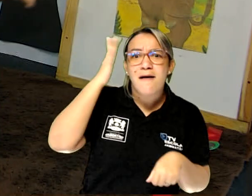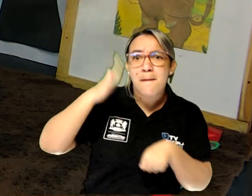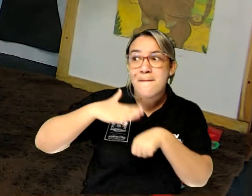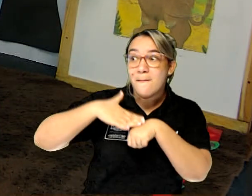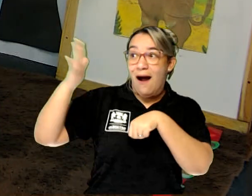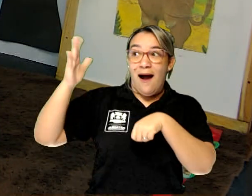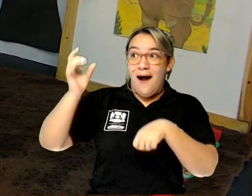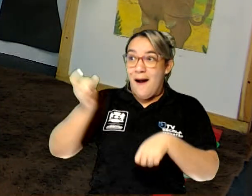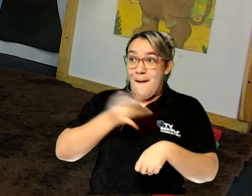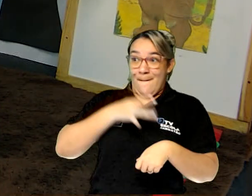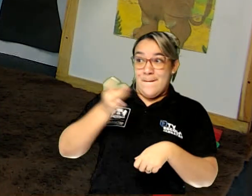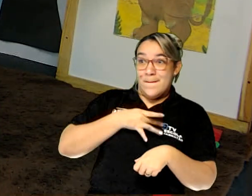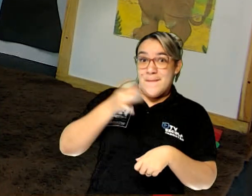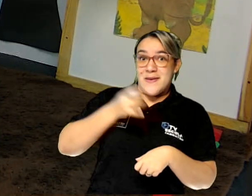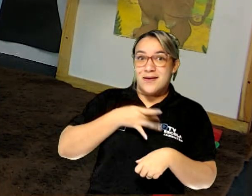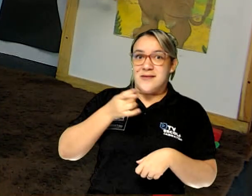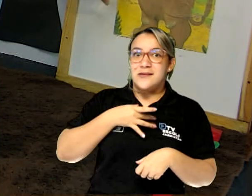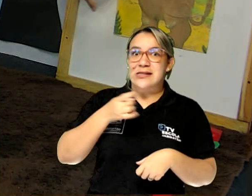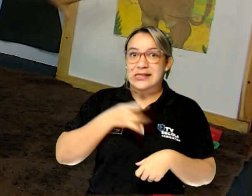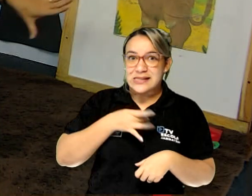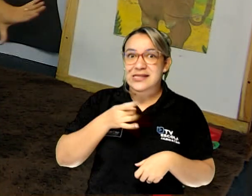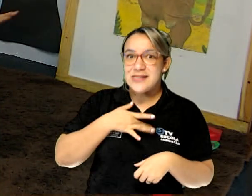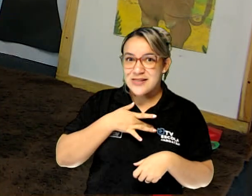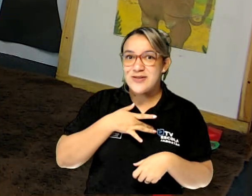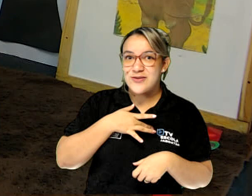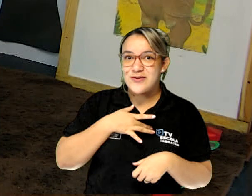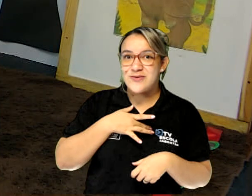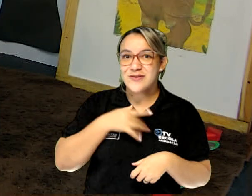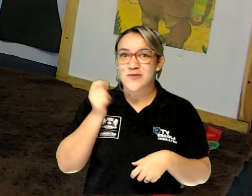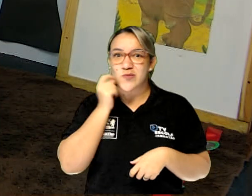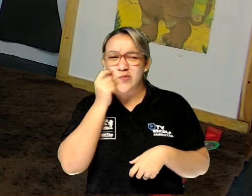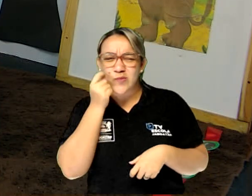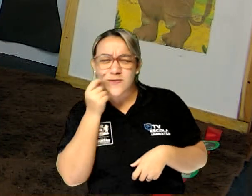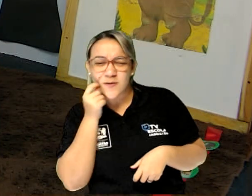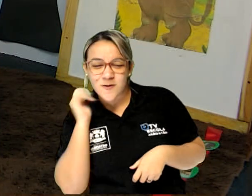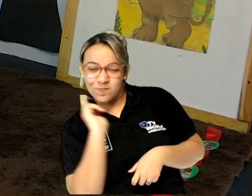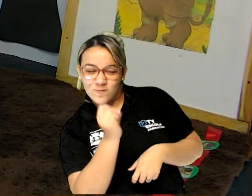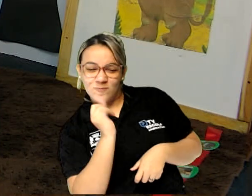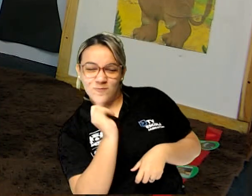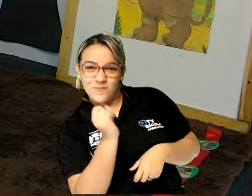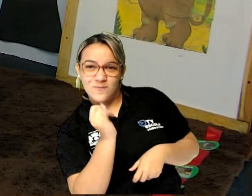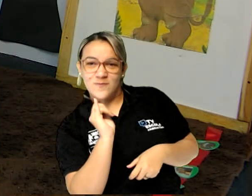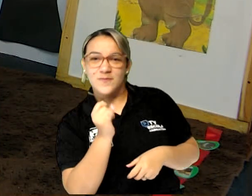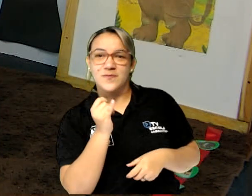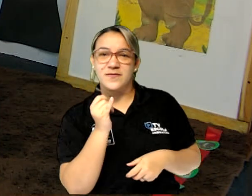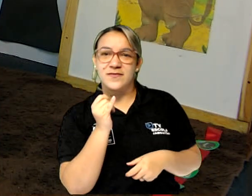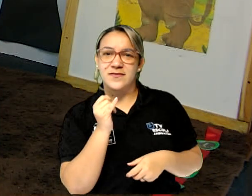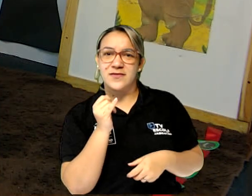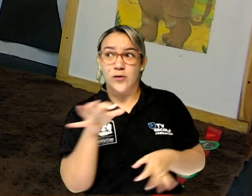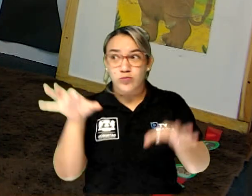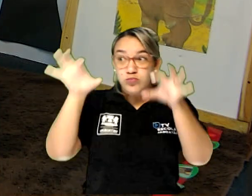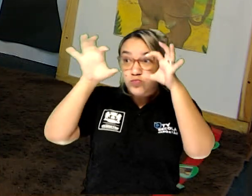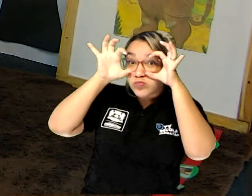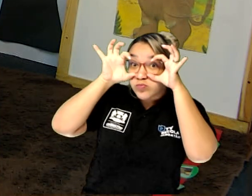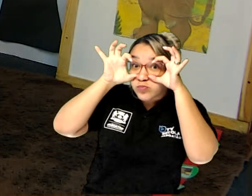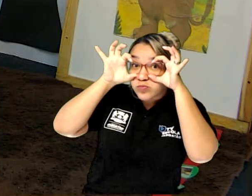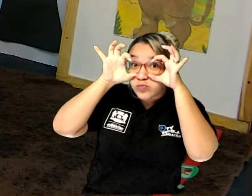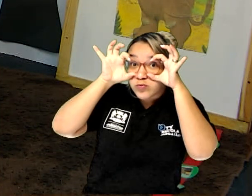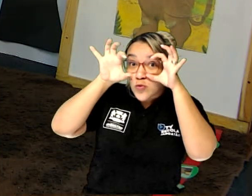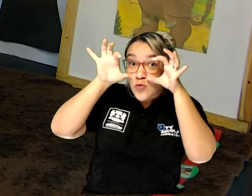medo do grúfalo enquanto o ratinho narrava todas aquelas características. Será que foi a coruja?